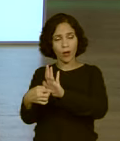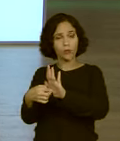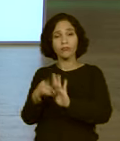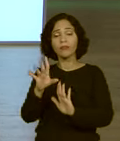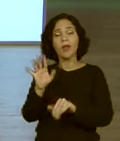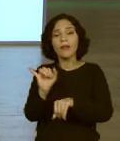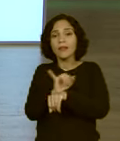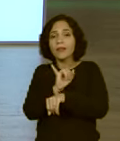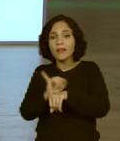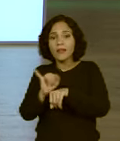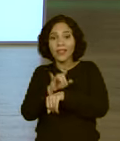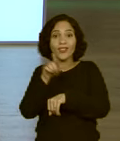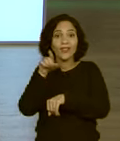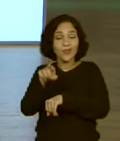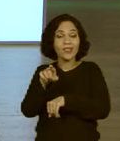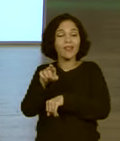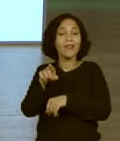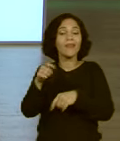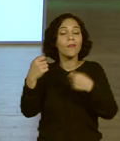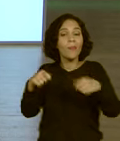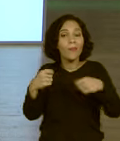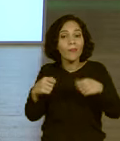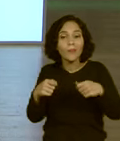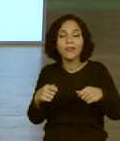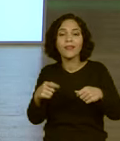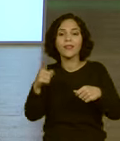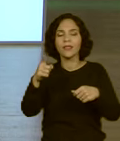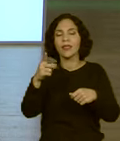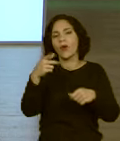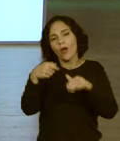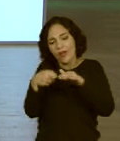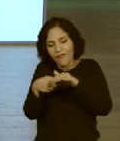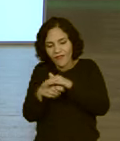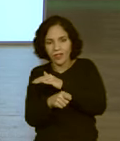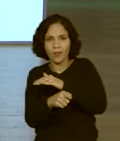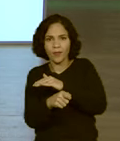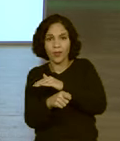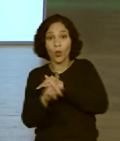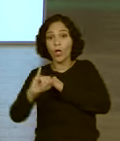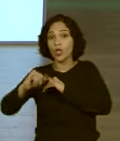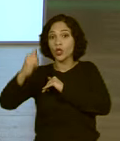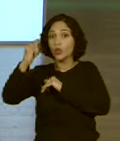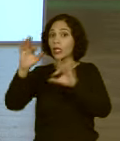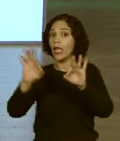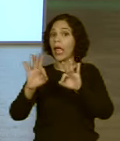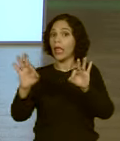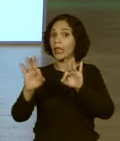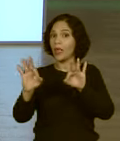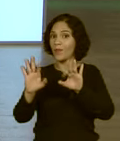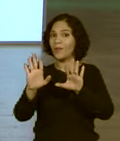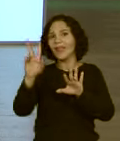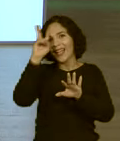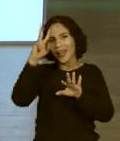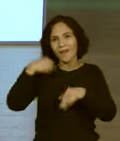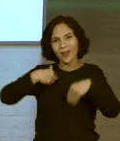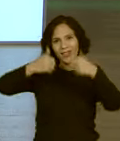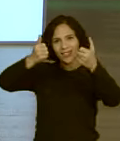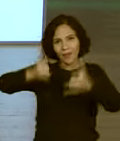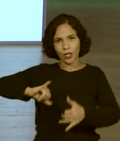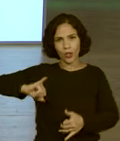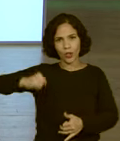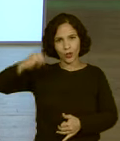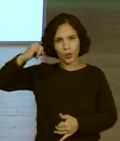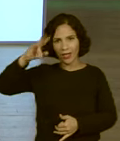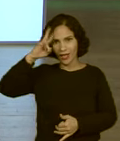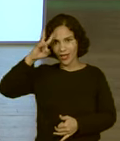recurso que você vai precisar, que você vai investir, sem os juros. Sem os juros. Porque lembra que a gente falou de juros na